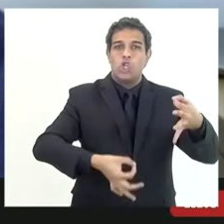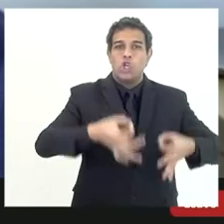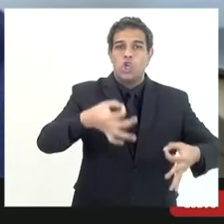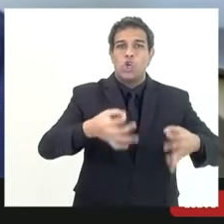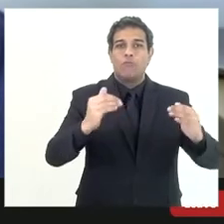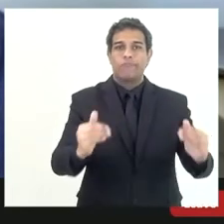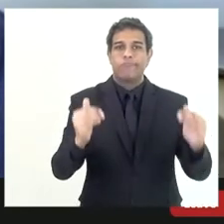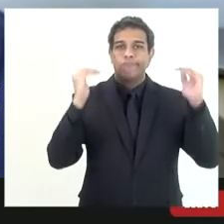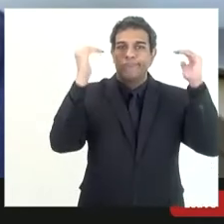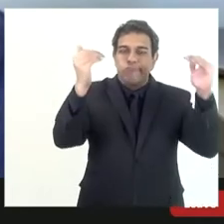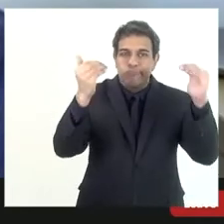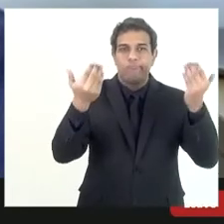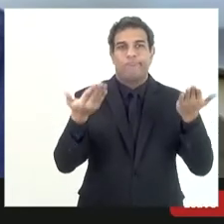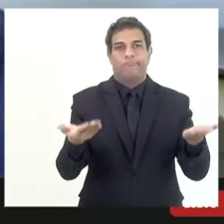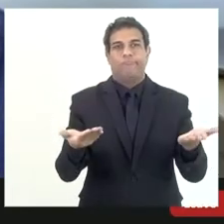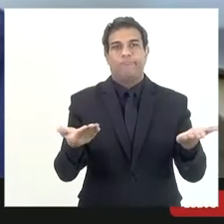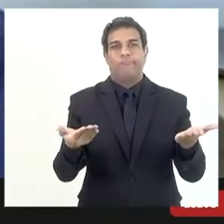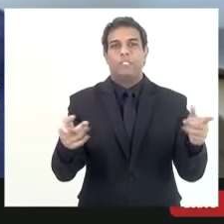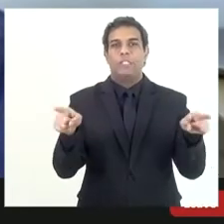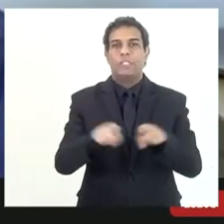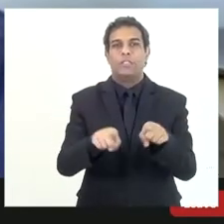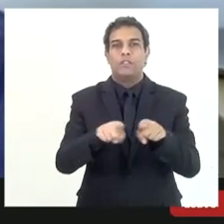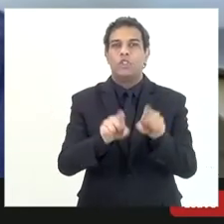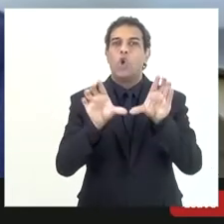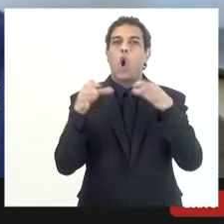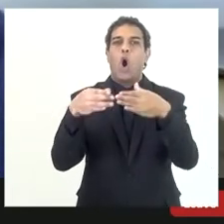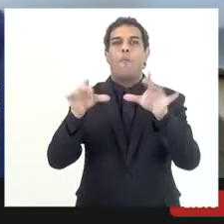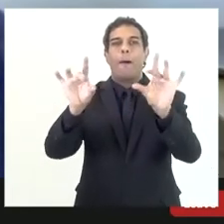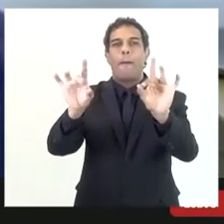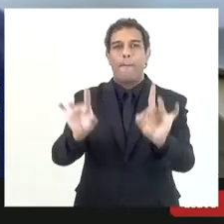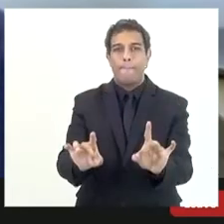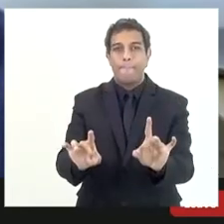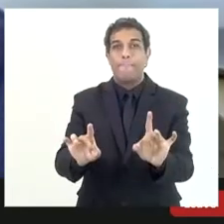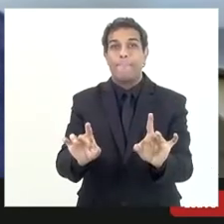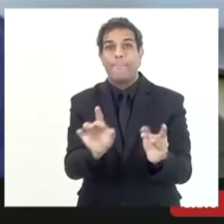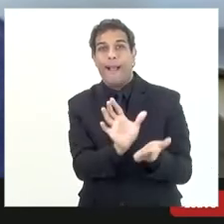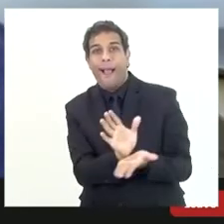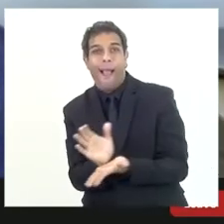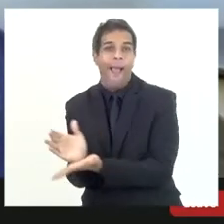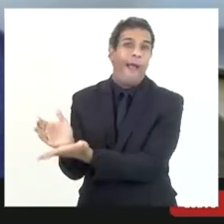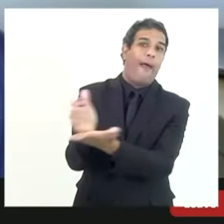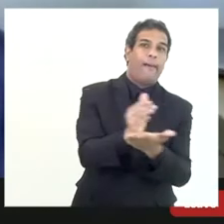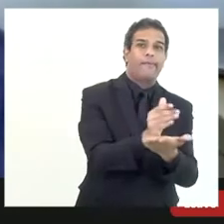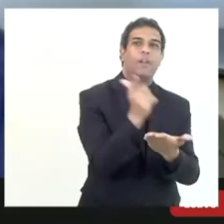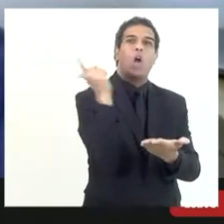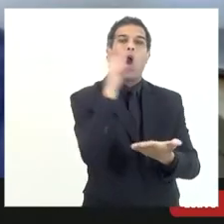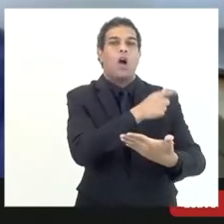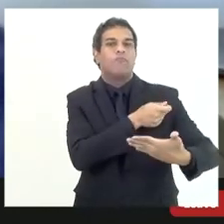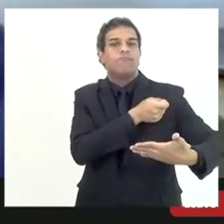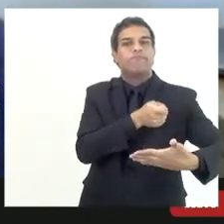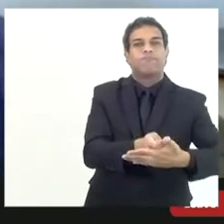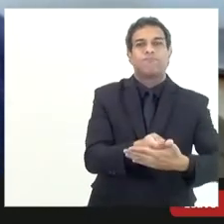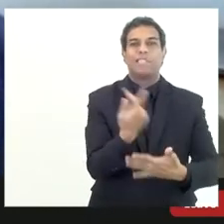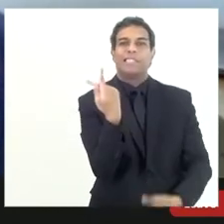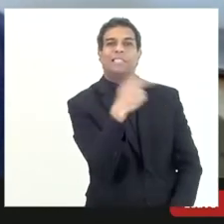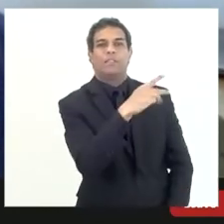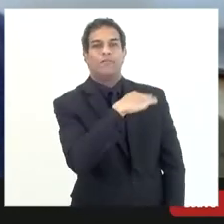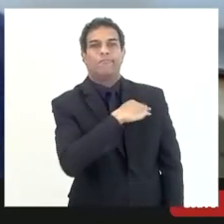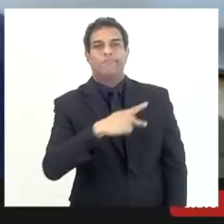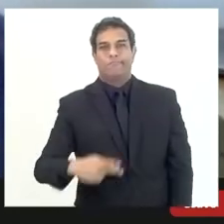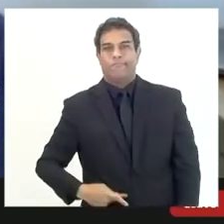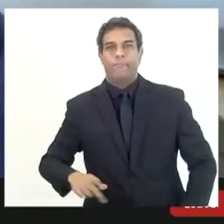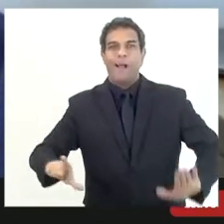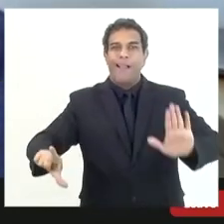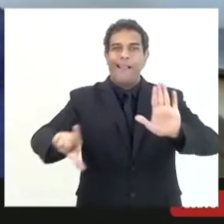mérito pelo órgão especial que acolheu ou eliminar acolheu ou eliminar então a lei então está